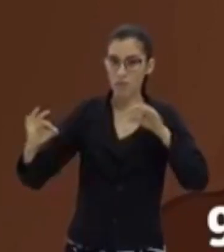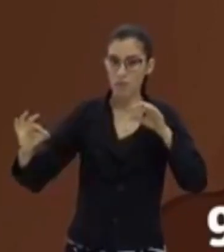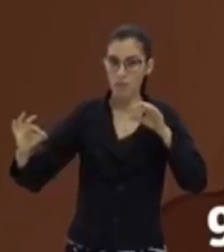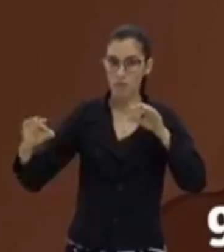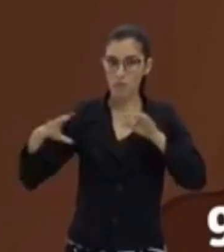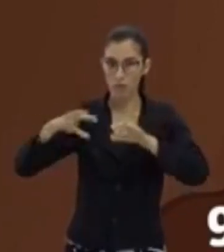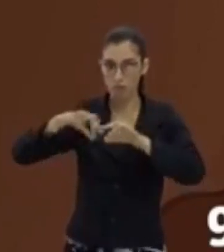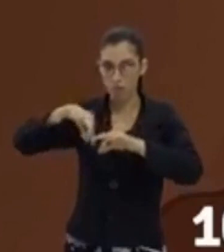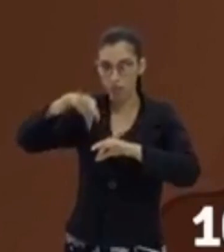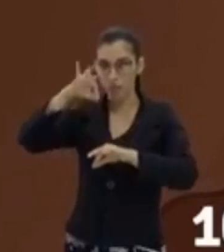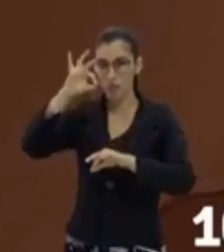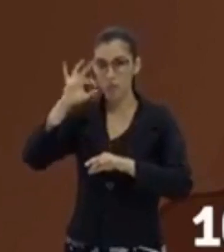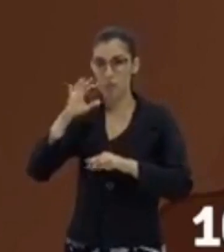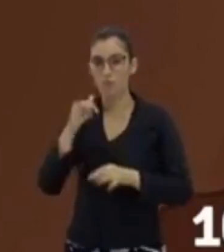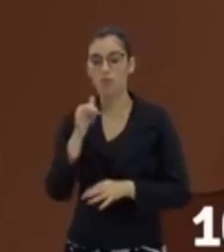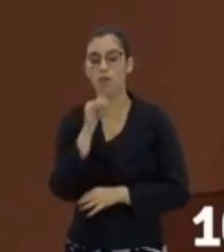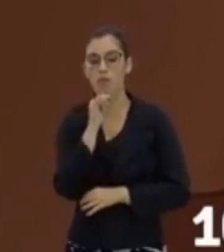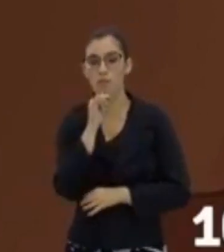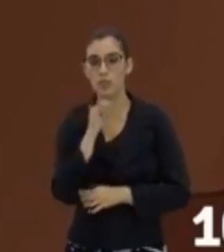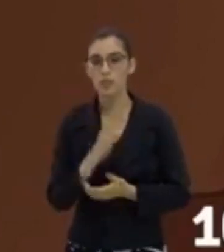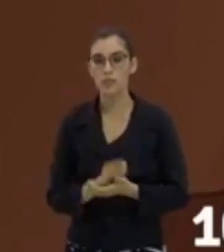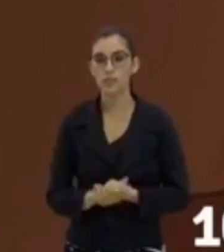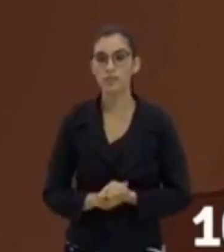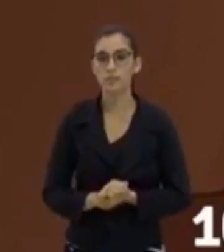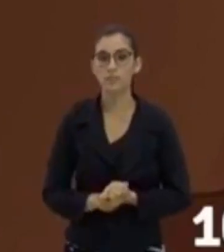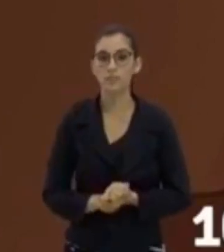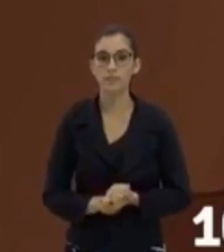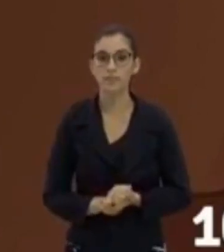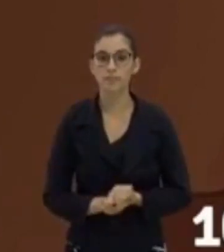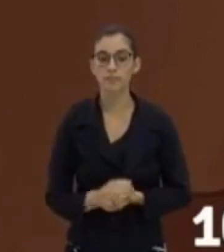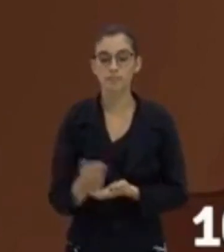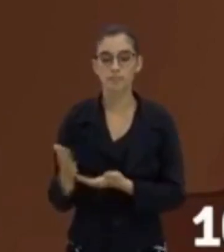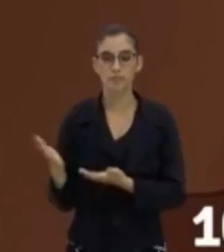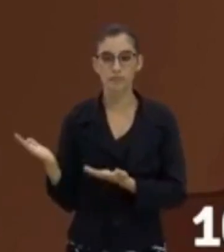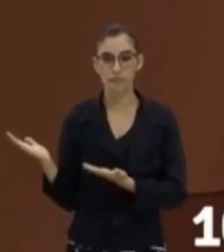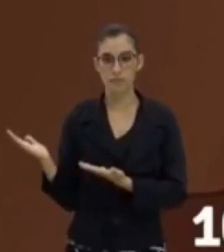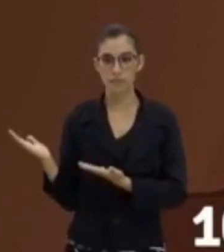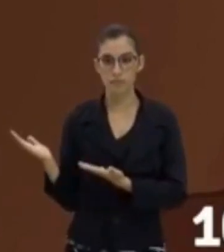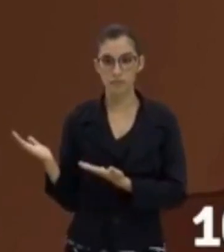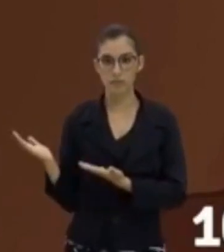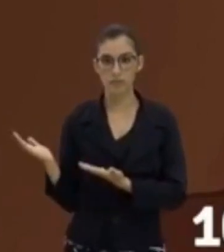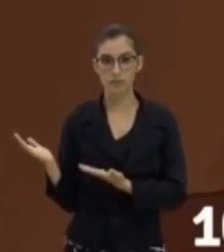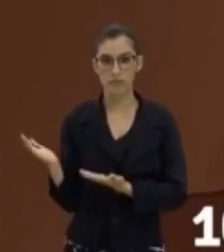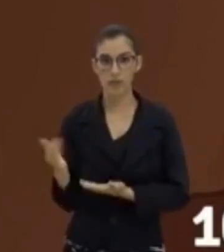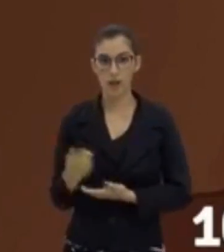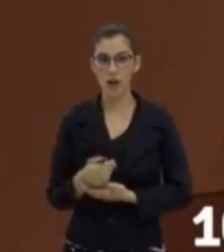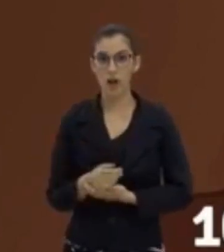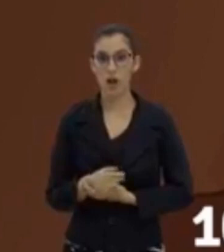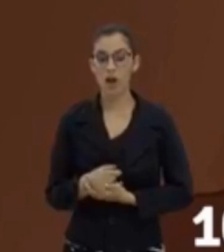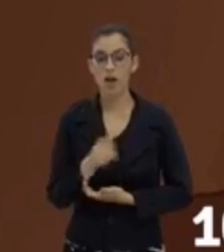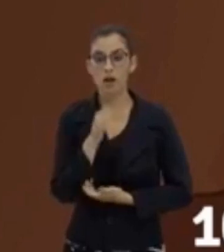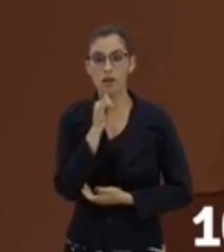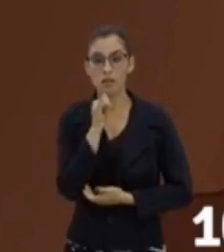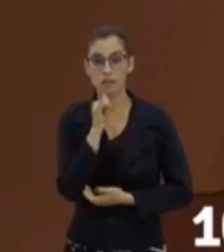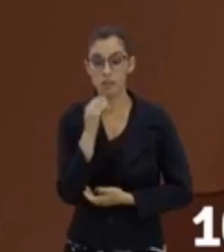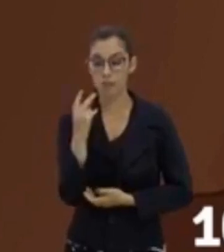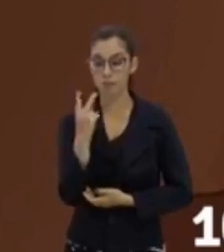terreno. Por exemplo, aqui você vai ter o quê? O exemplo dos dois tipos de escala. Esse bem aqui,